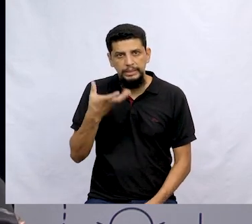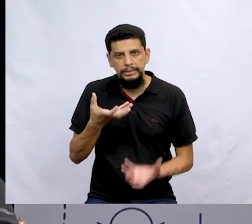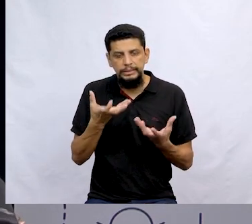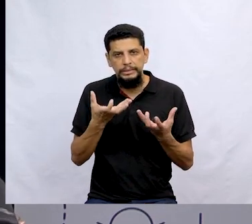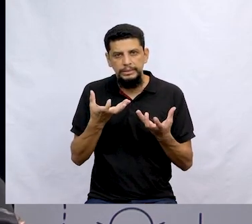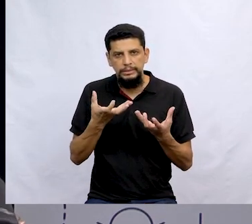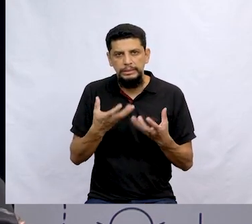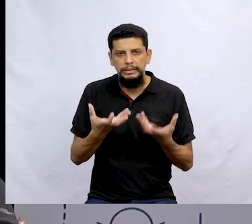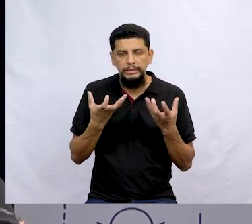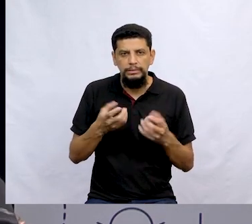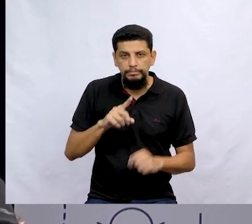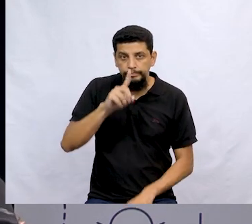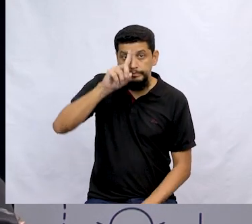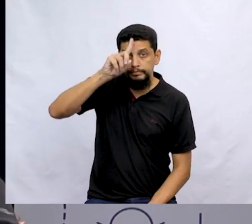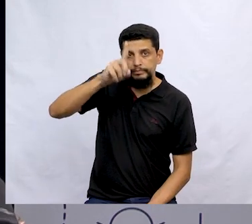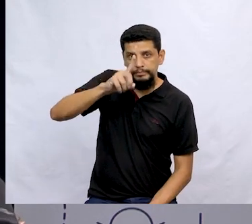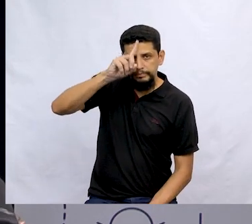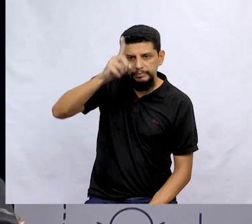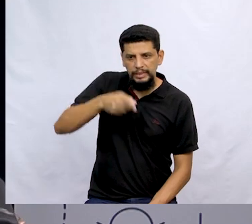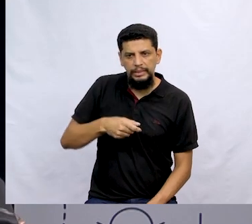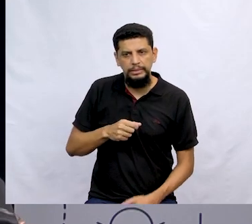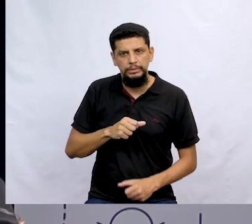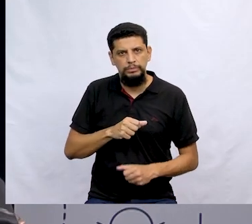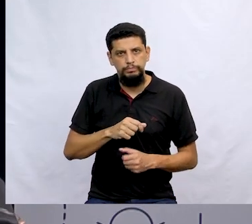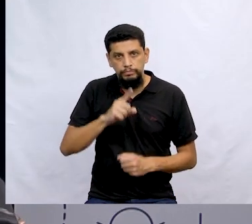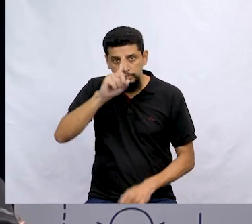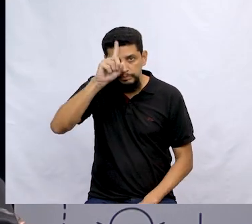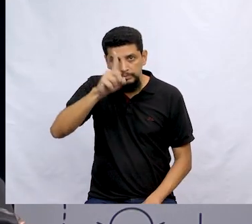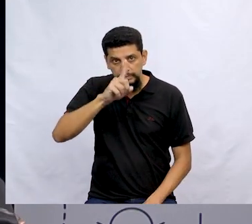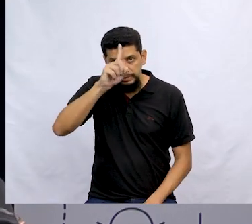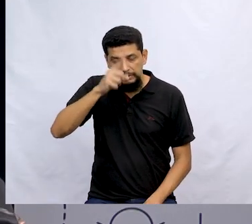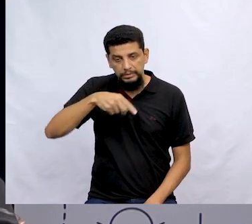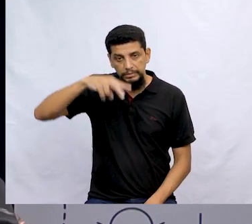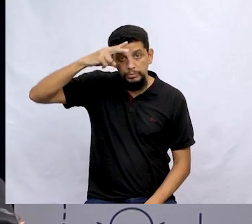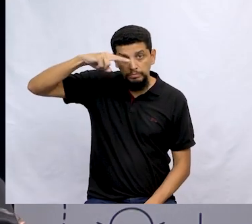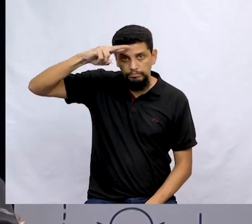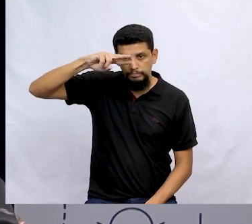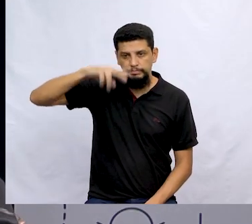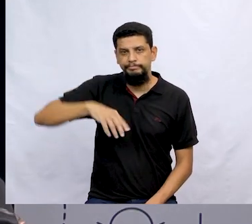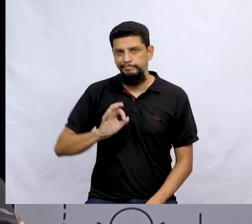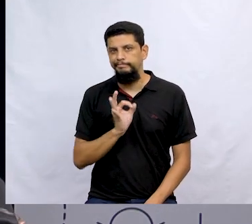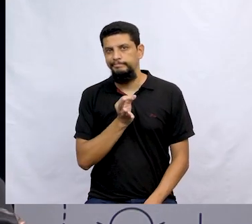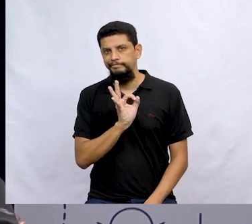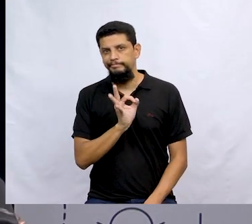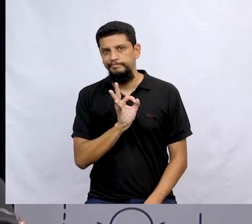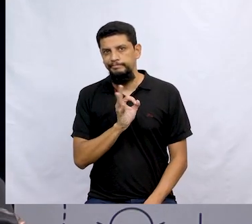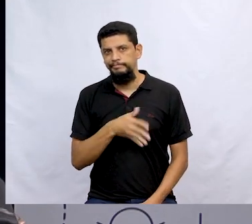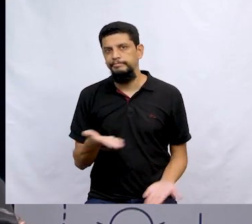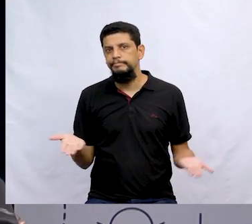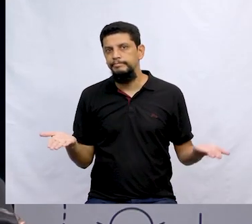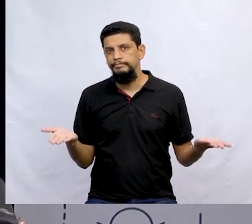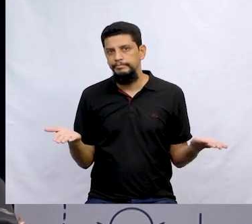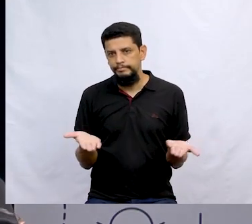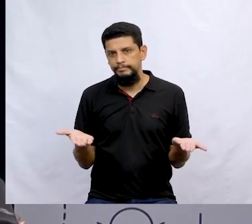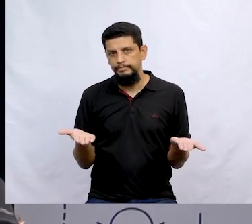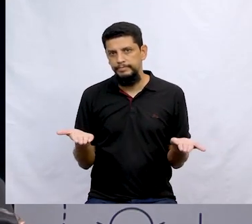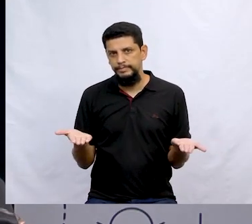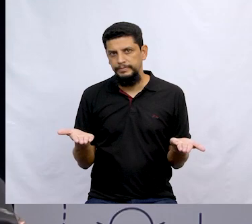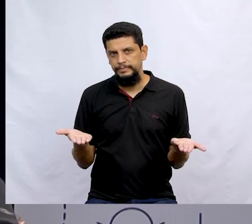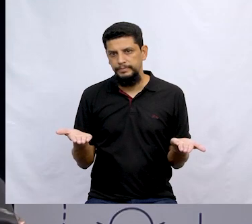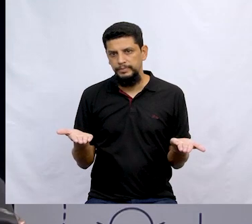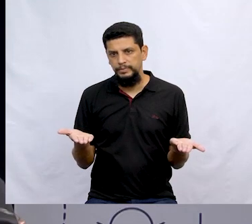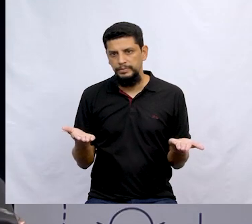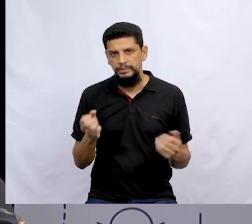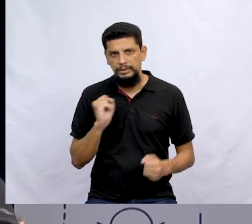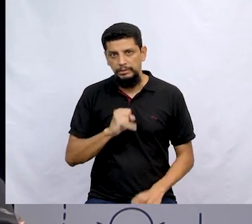E ele queria tanto ser inventor, que ele se tornou um inventor de histórias. Isso mesmo. E, além disso,